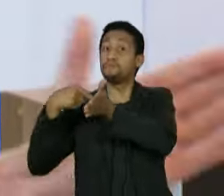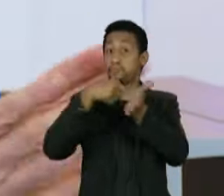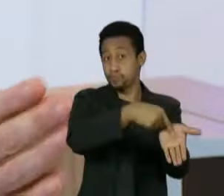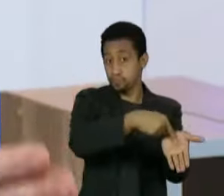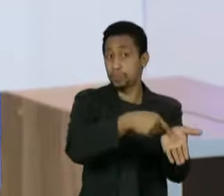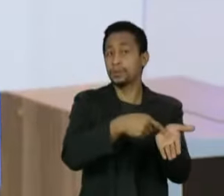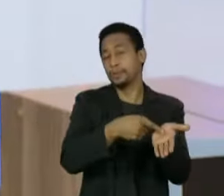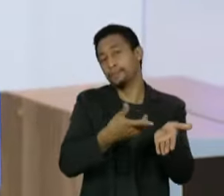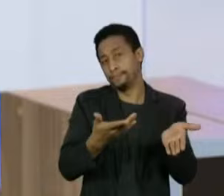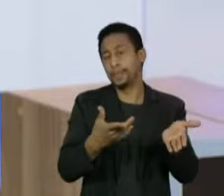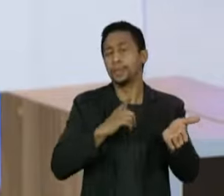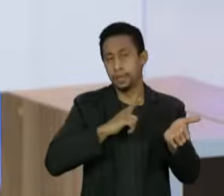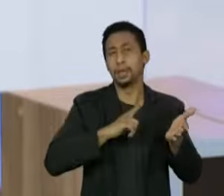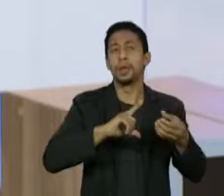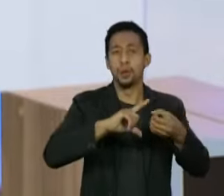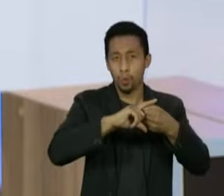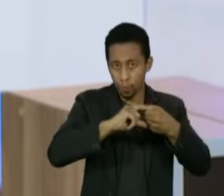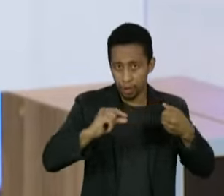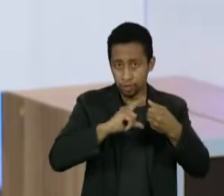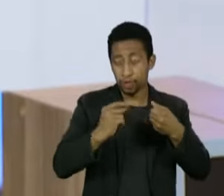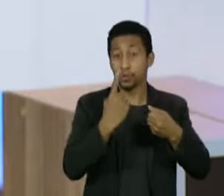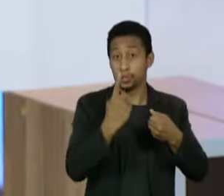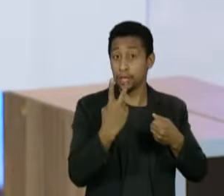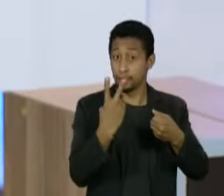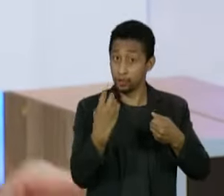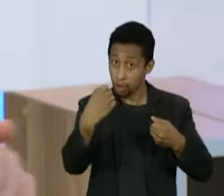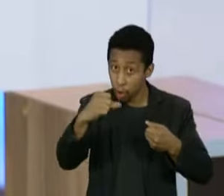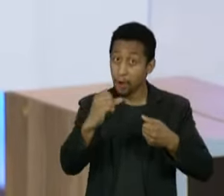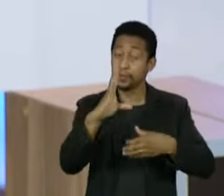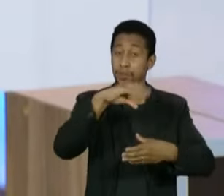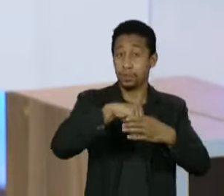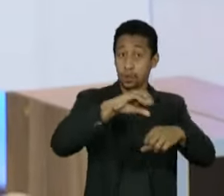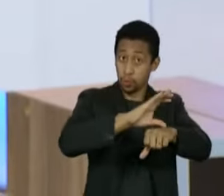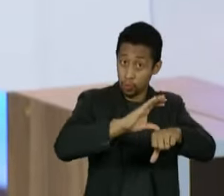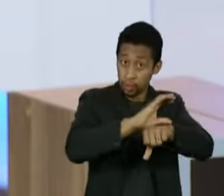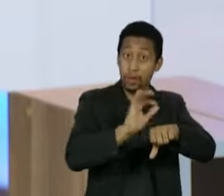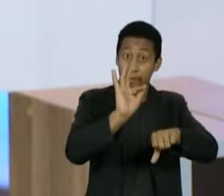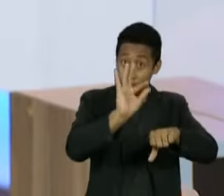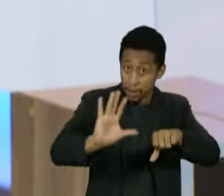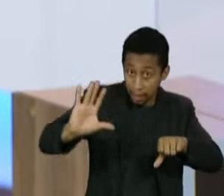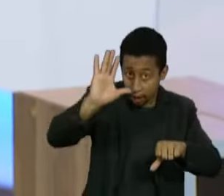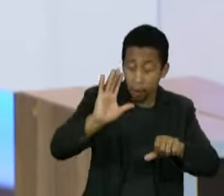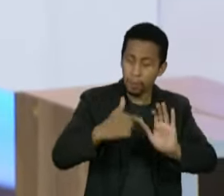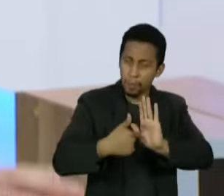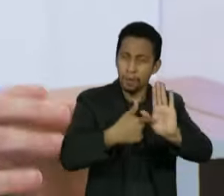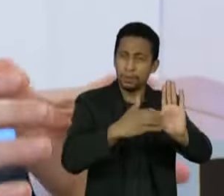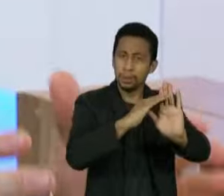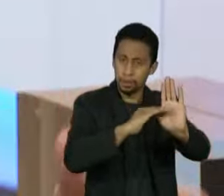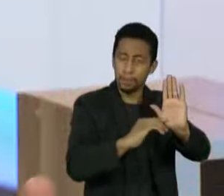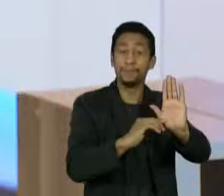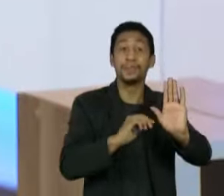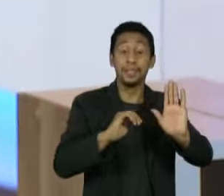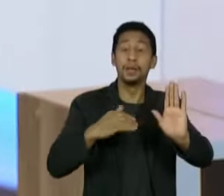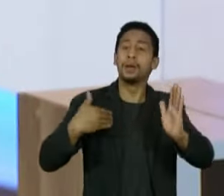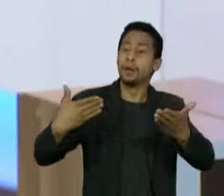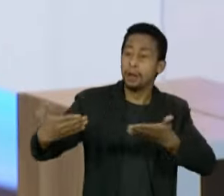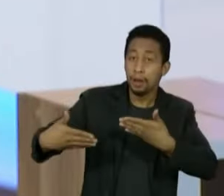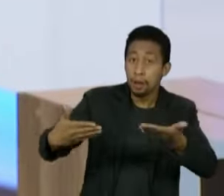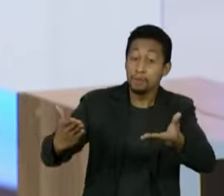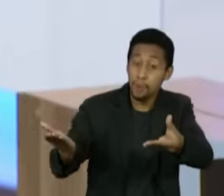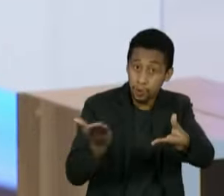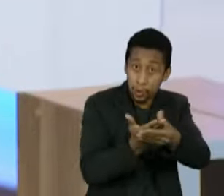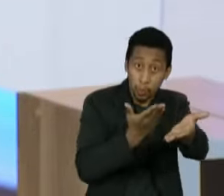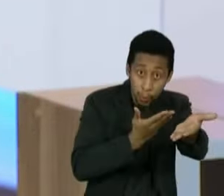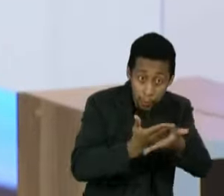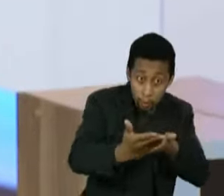ateúdo que determina o artigo 129.1 da Constituição Federal, aí sim, se ao final, quando os autos estiverem conclusos